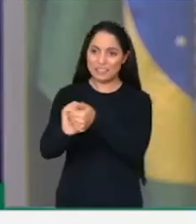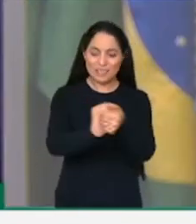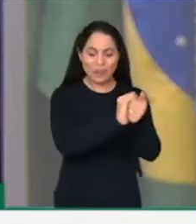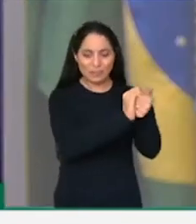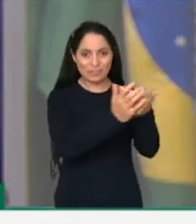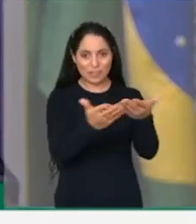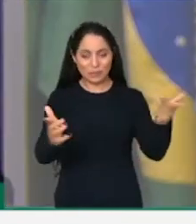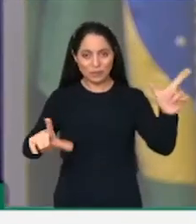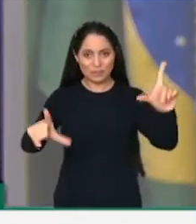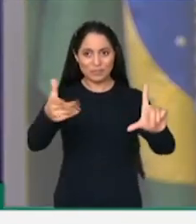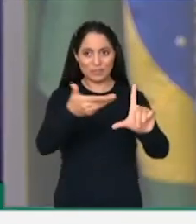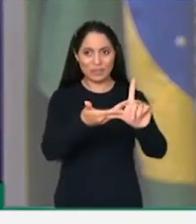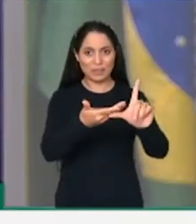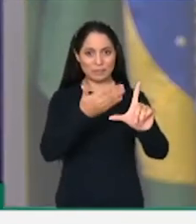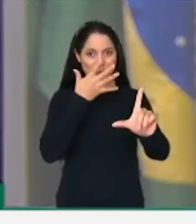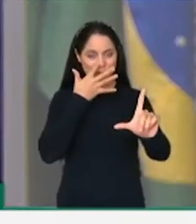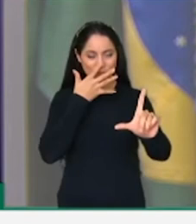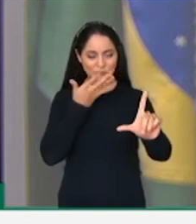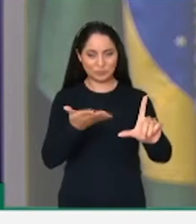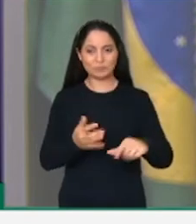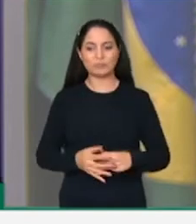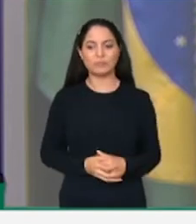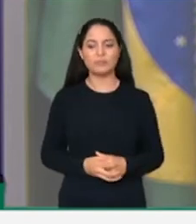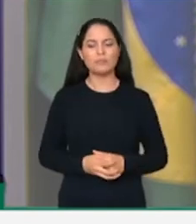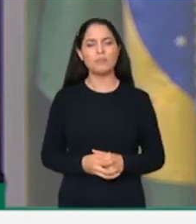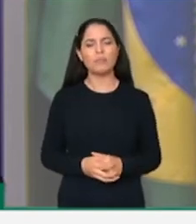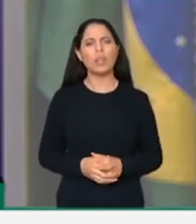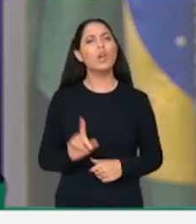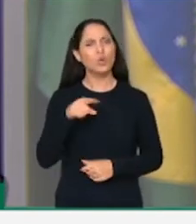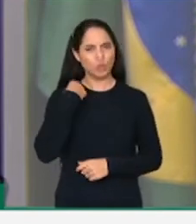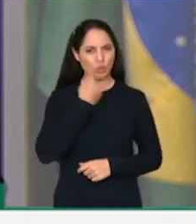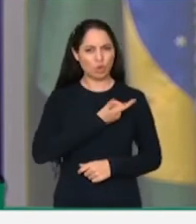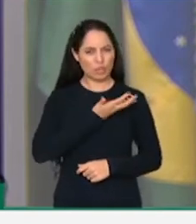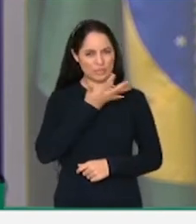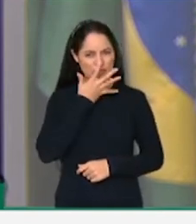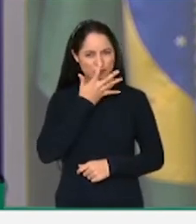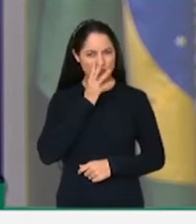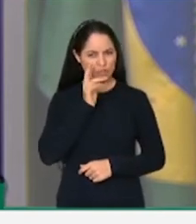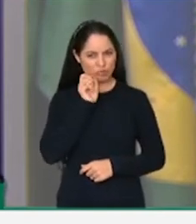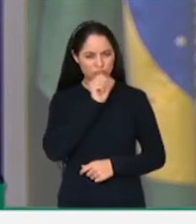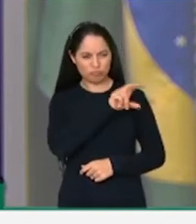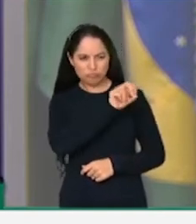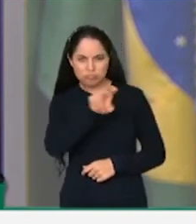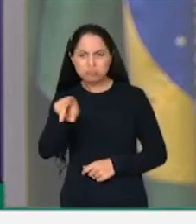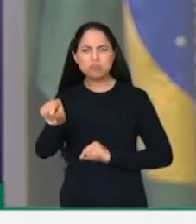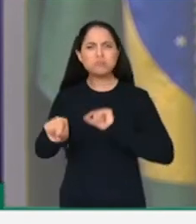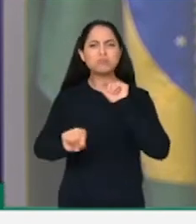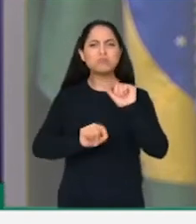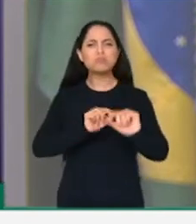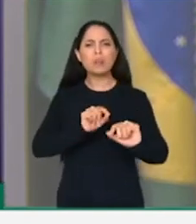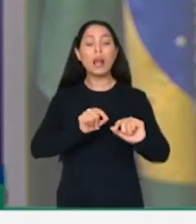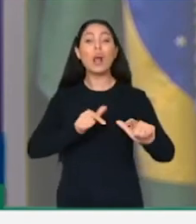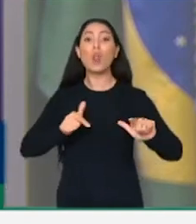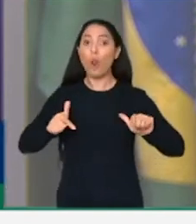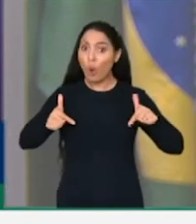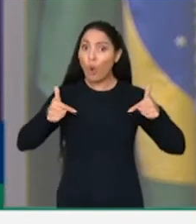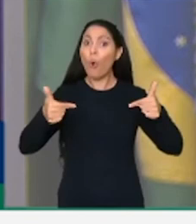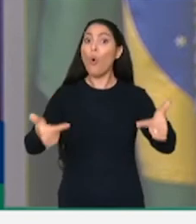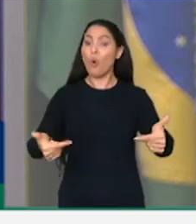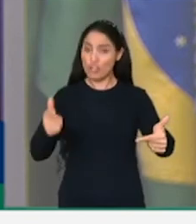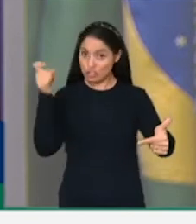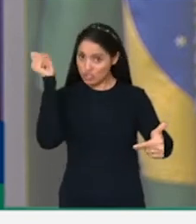TV Câmara. Bom, todos têm visto a grande luta que tem sido para a aquisição de vacinas.